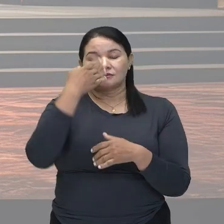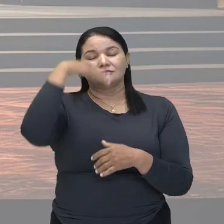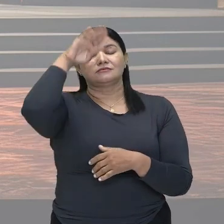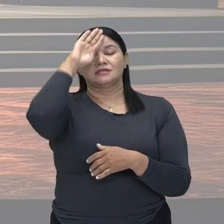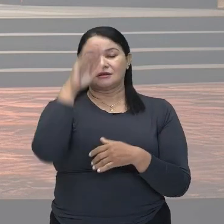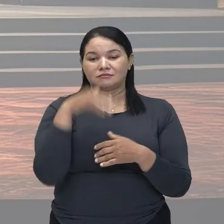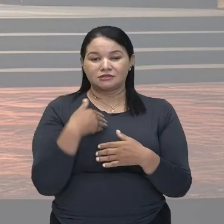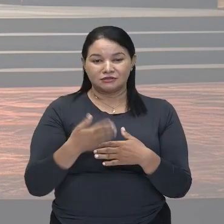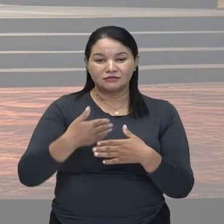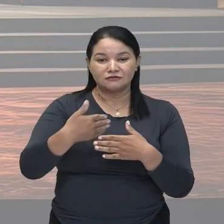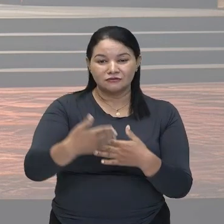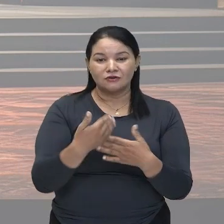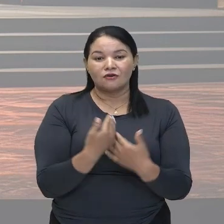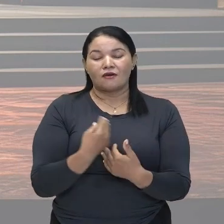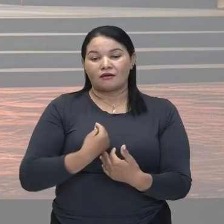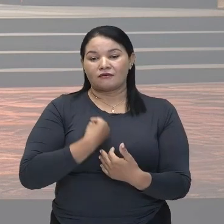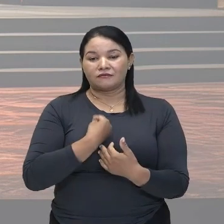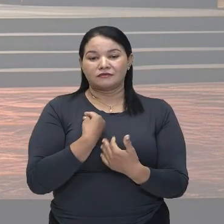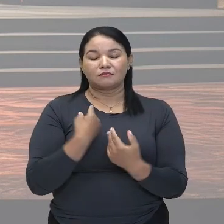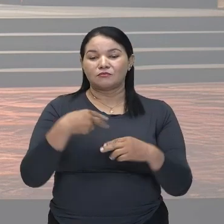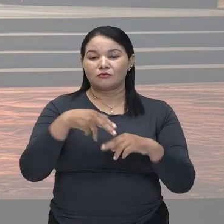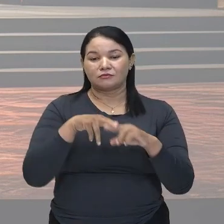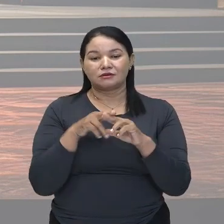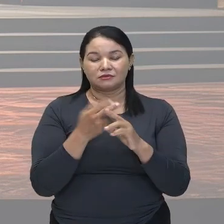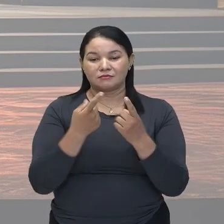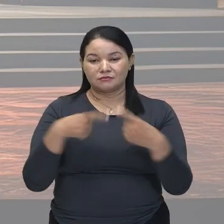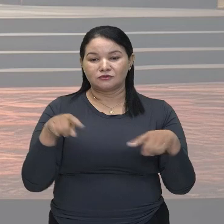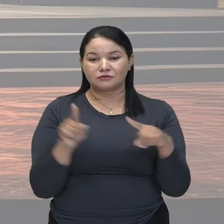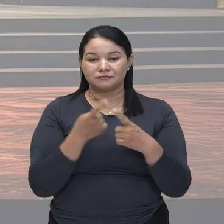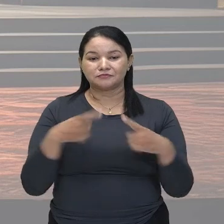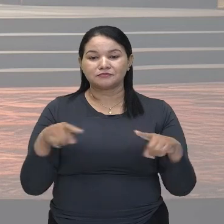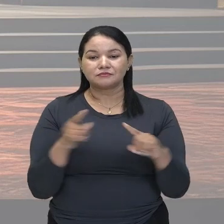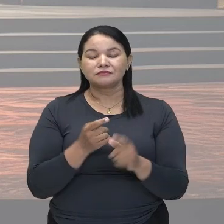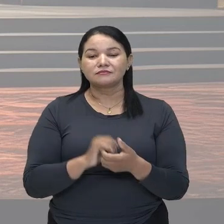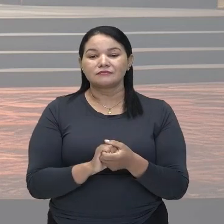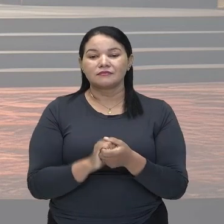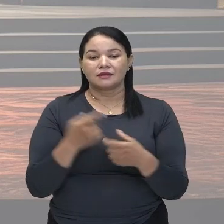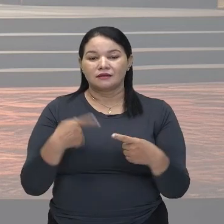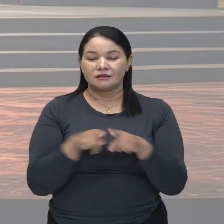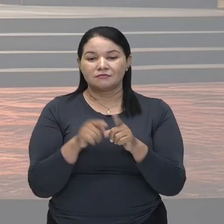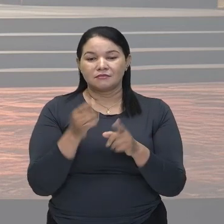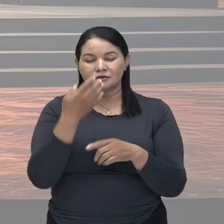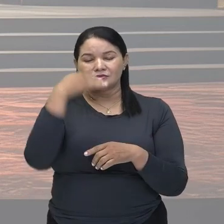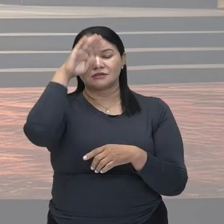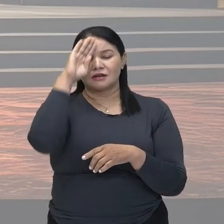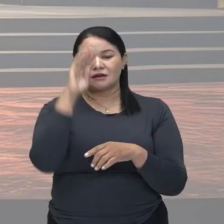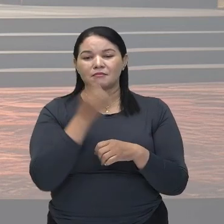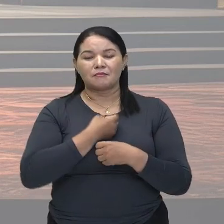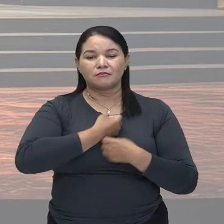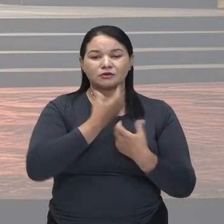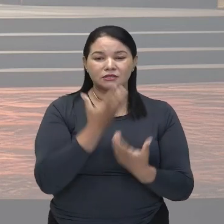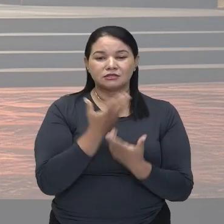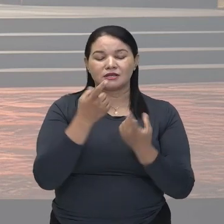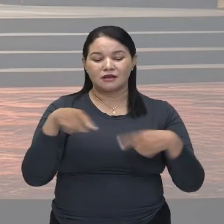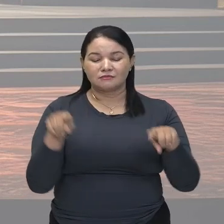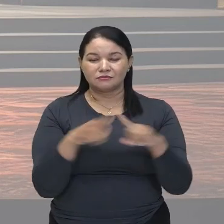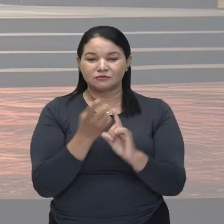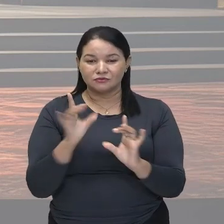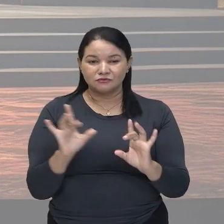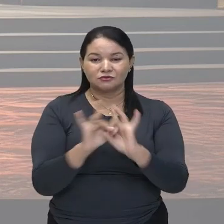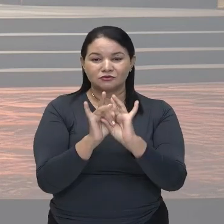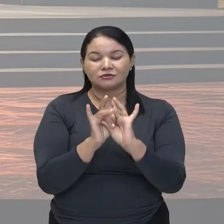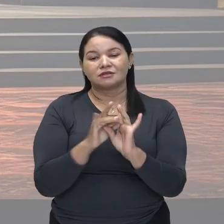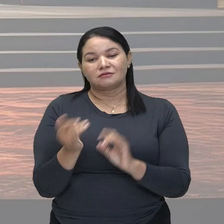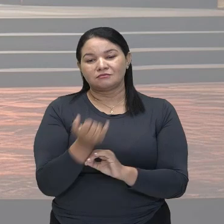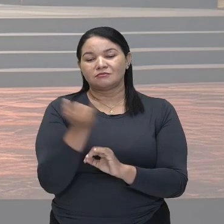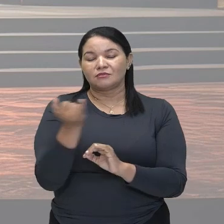torna vivo através da música. Na ópera, o drama, a poesia e a música são igualmente importantes e